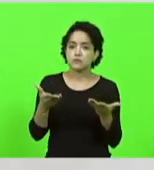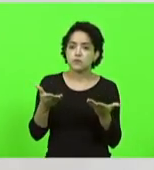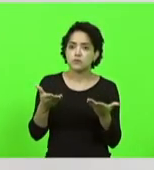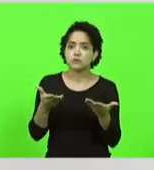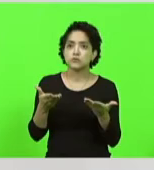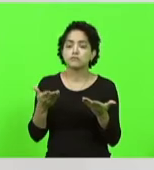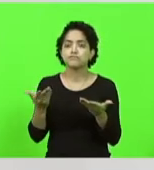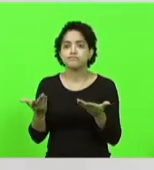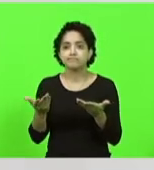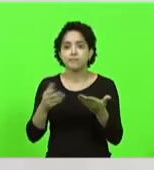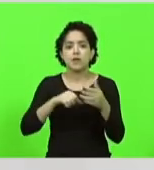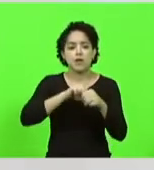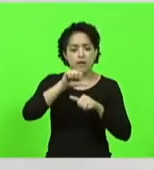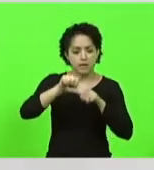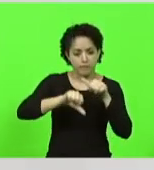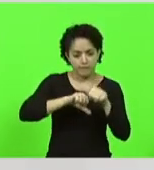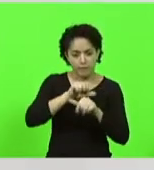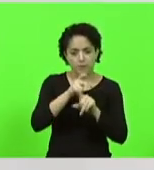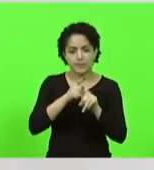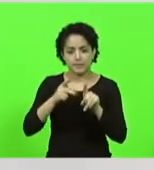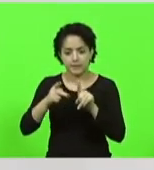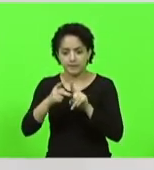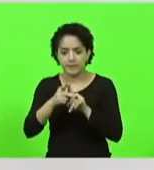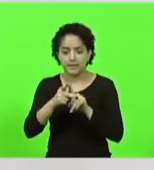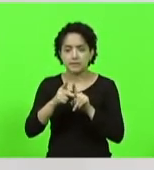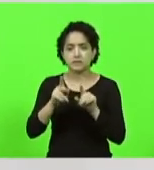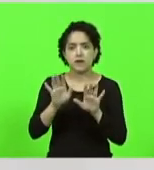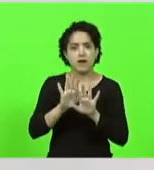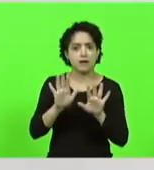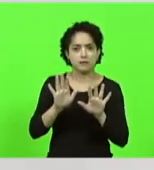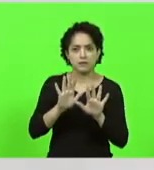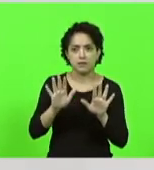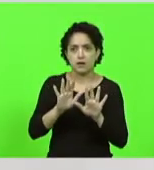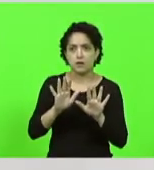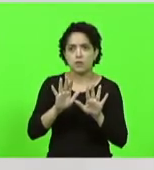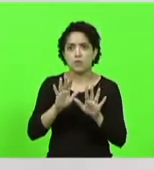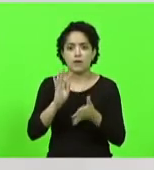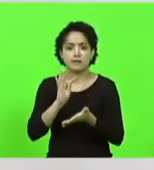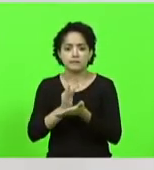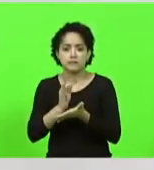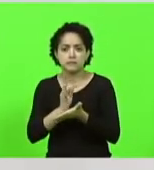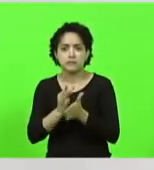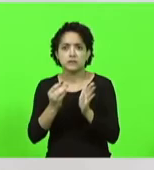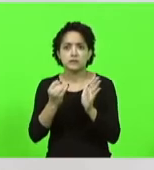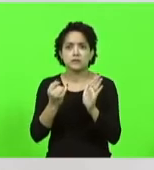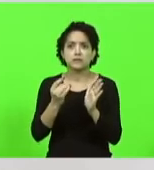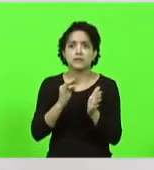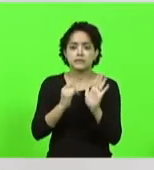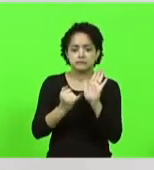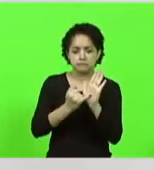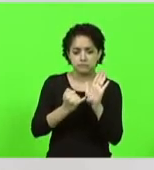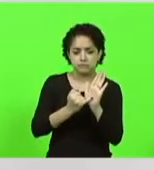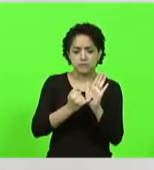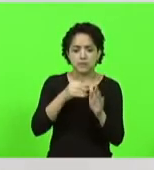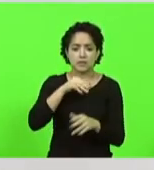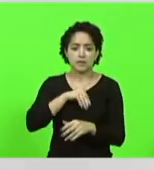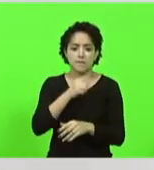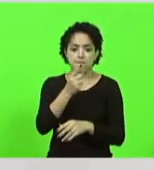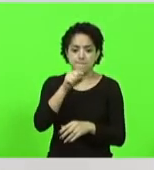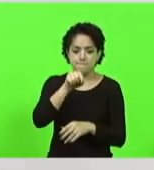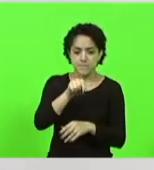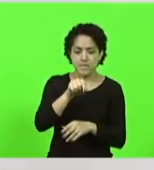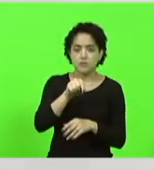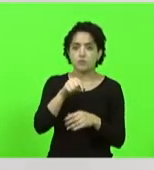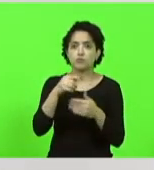reforma da previdência ah não daí tributaram o que ganha entre mil e cinco mil que agora pelo menos a